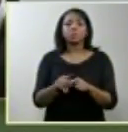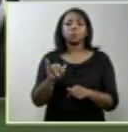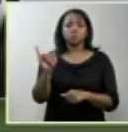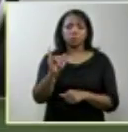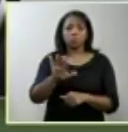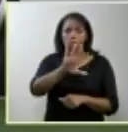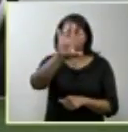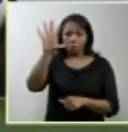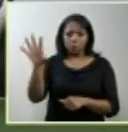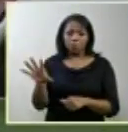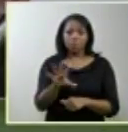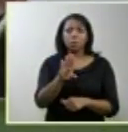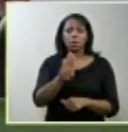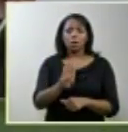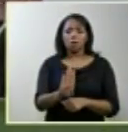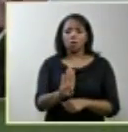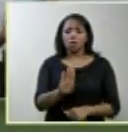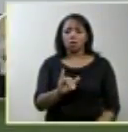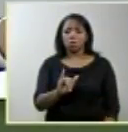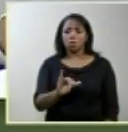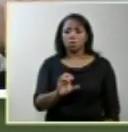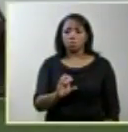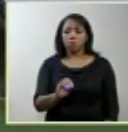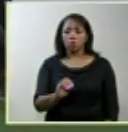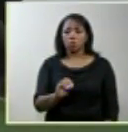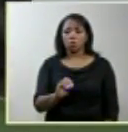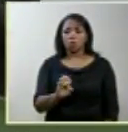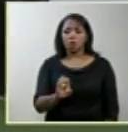Bioética com a palavra a sua excelência